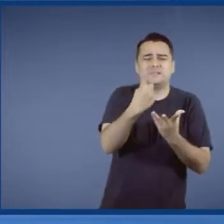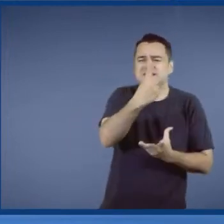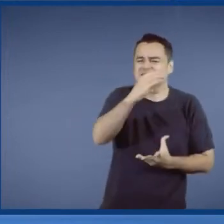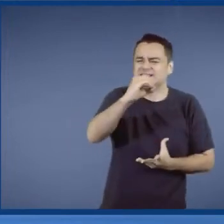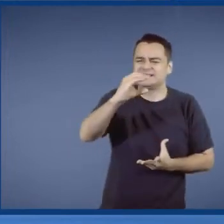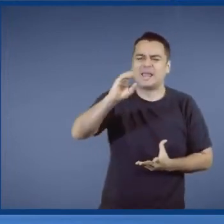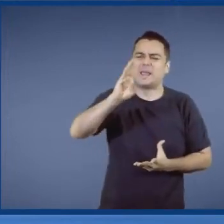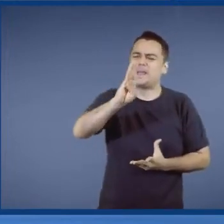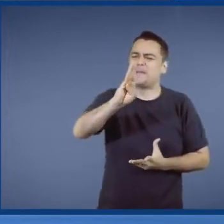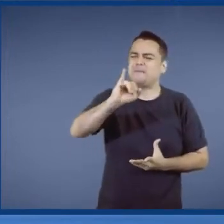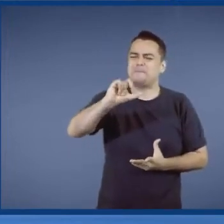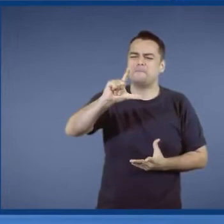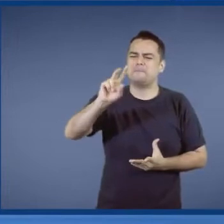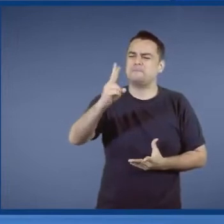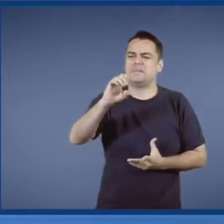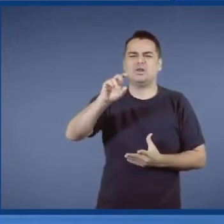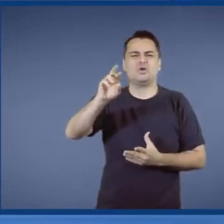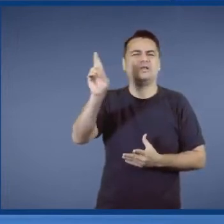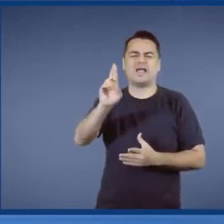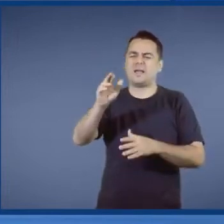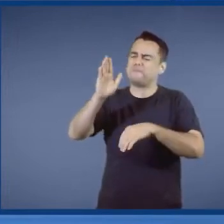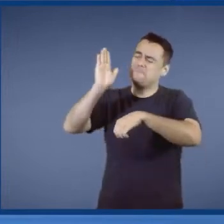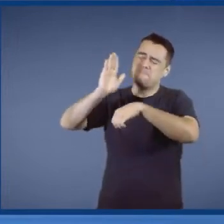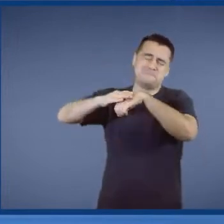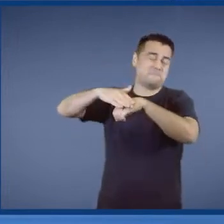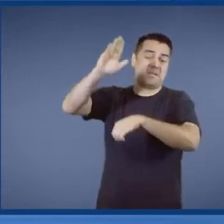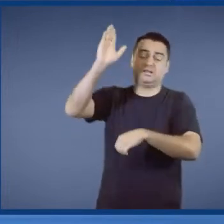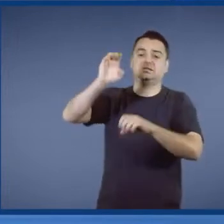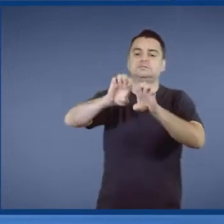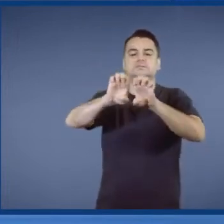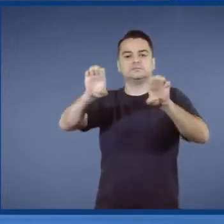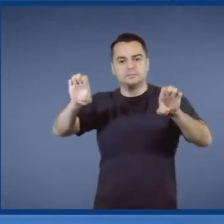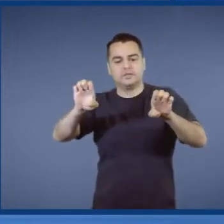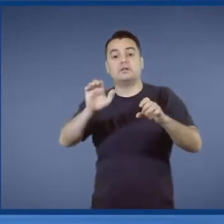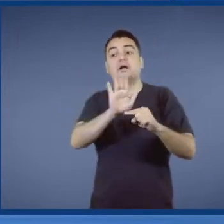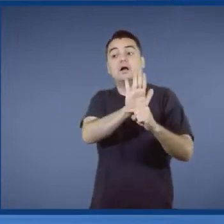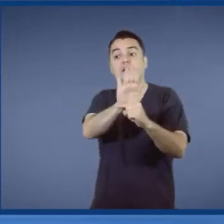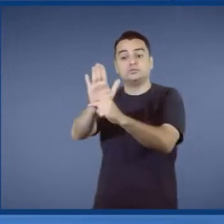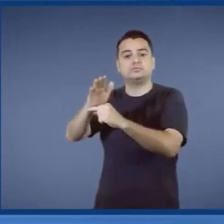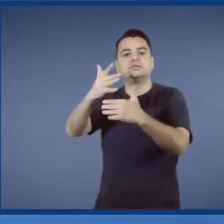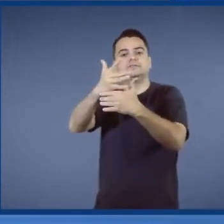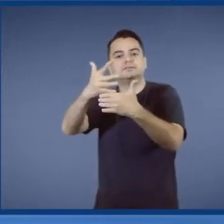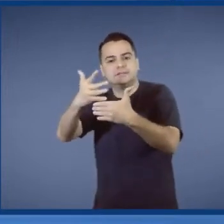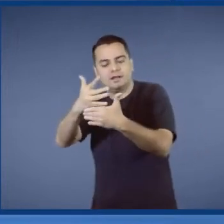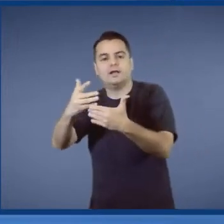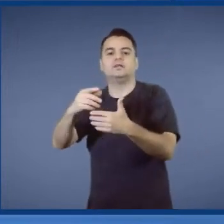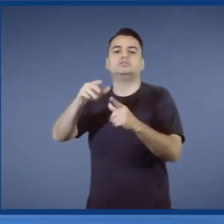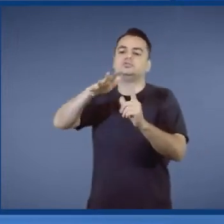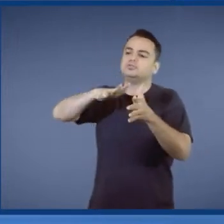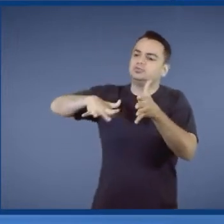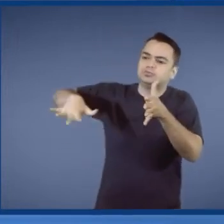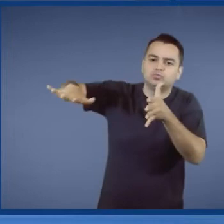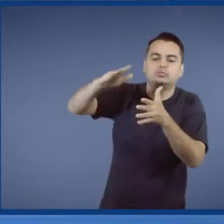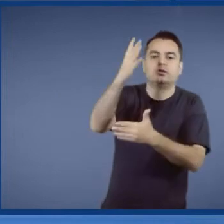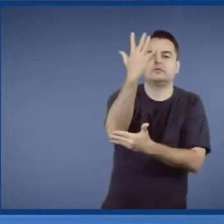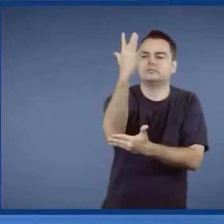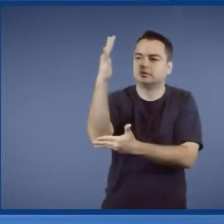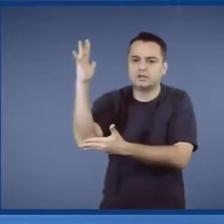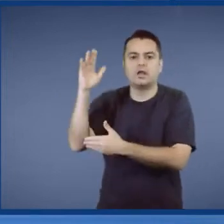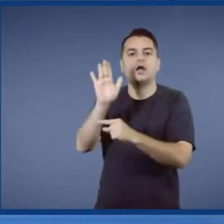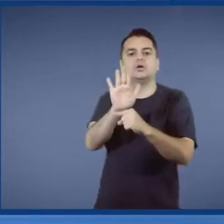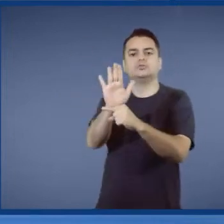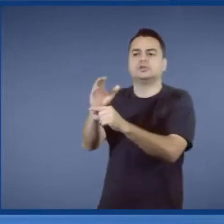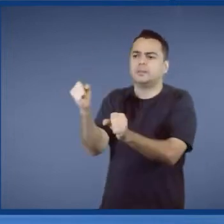contratados em saneamento. O que vai mudar a qualidade das cidades, a qualidade ambiental das cidades. Vai mexer com a construção civil, vai